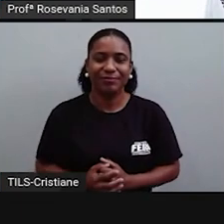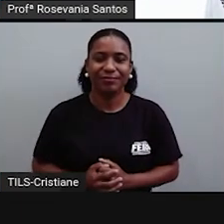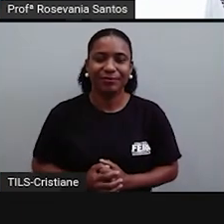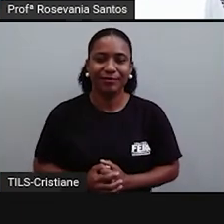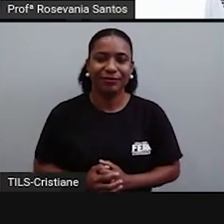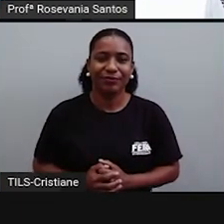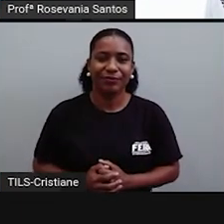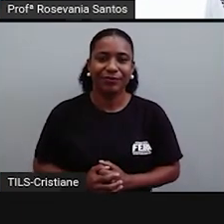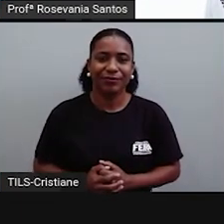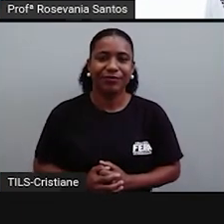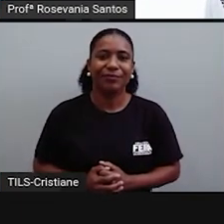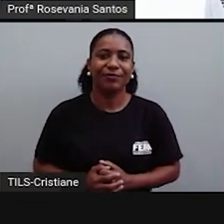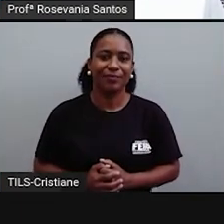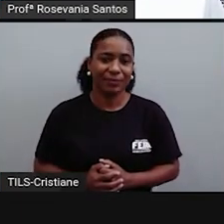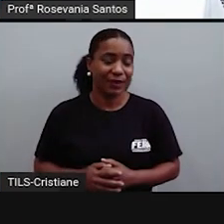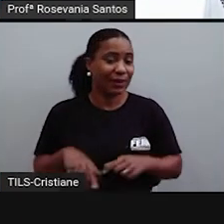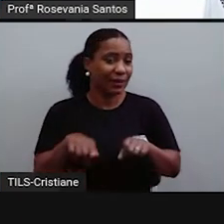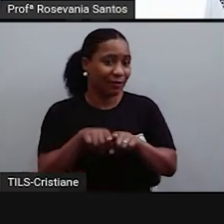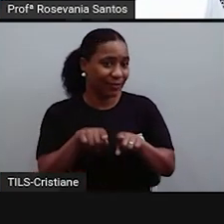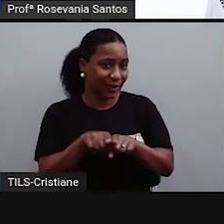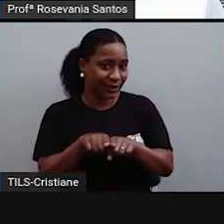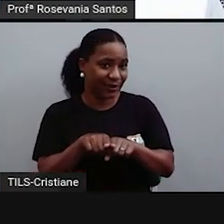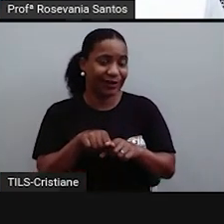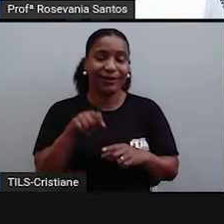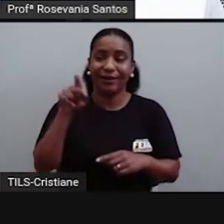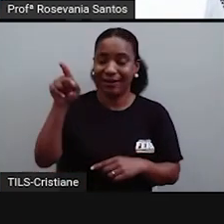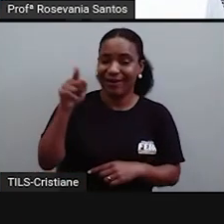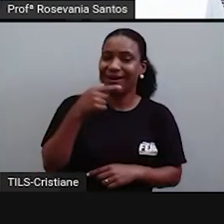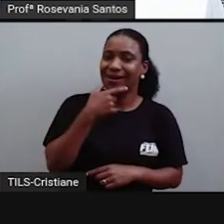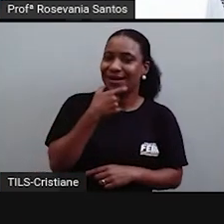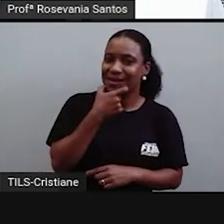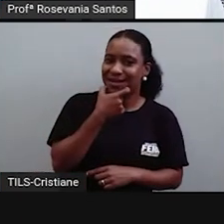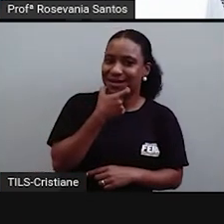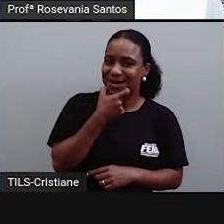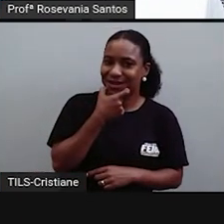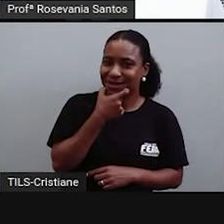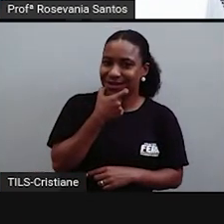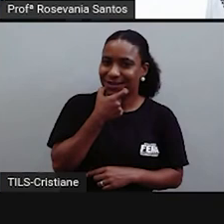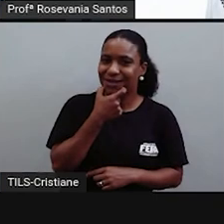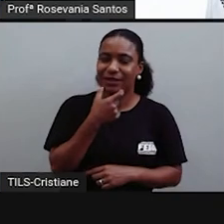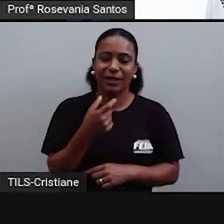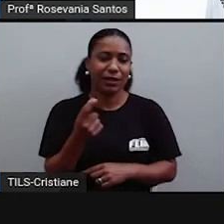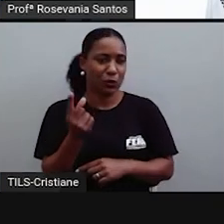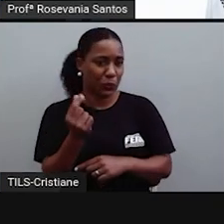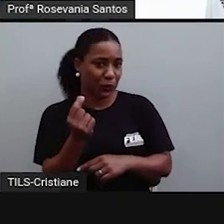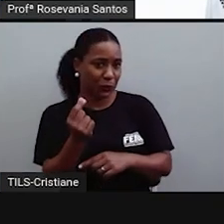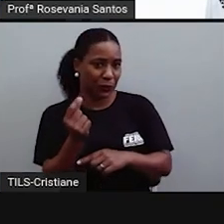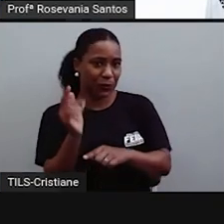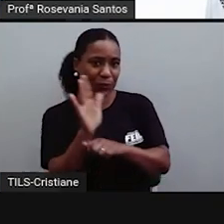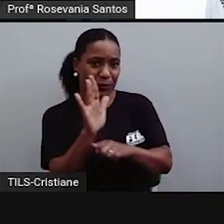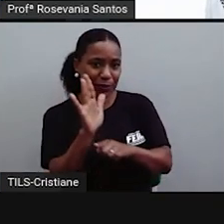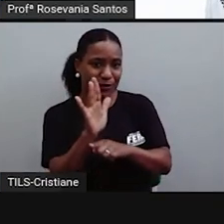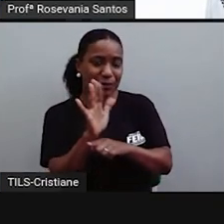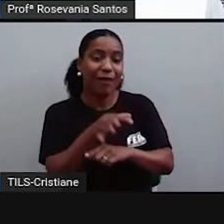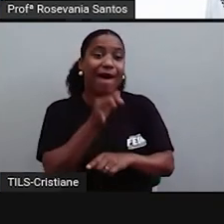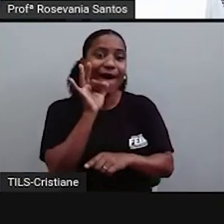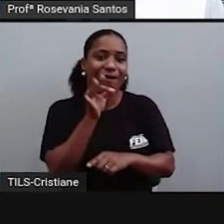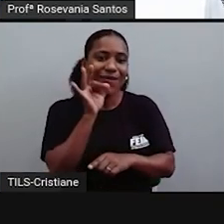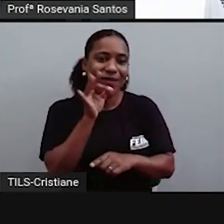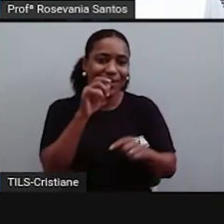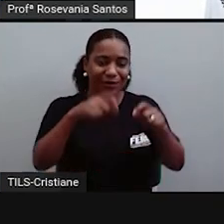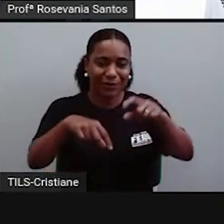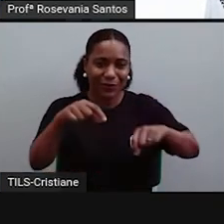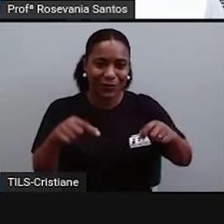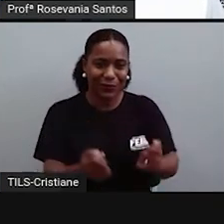Aí, houve um financiamento em dois meses. A gente mandou um café. Que antes era muito importado para o chá. no meu rio, muito isso. A